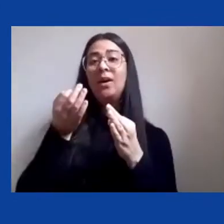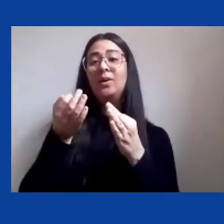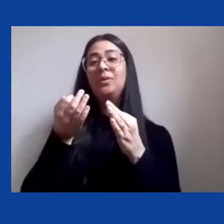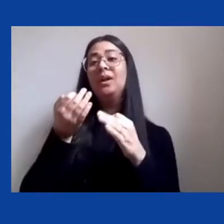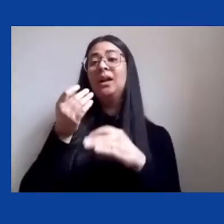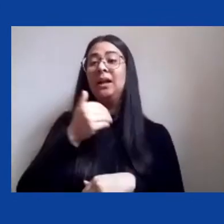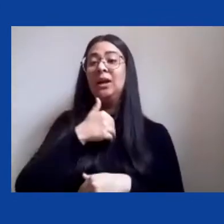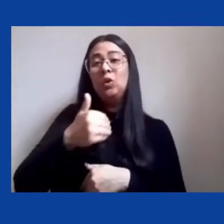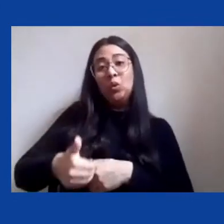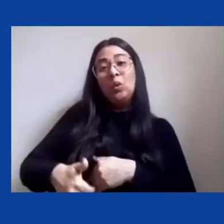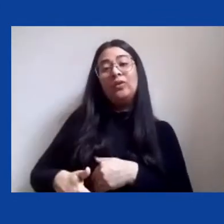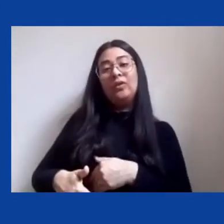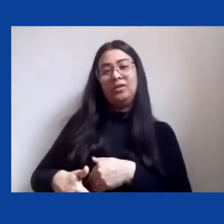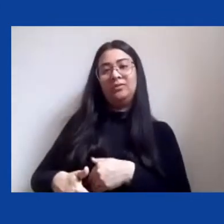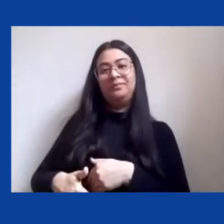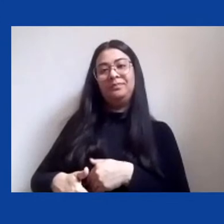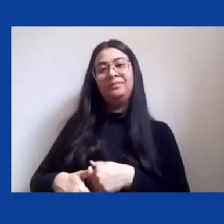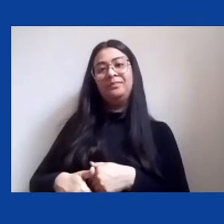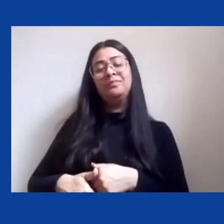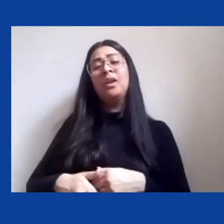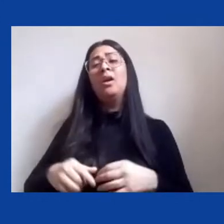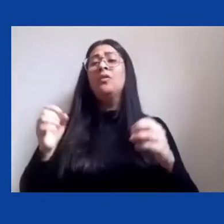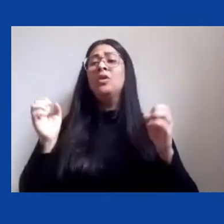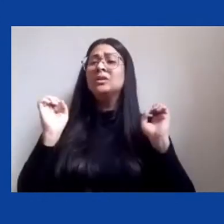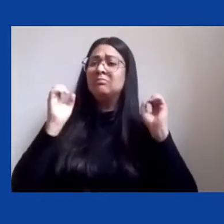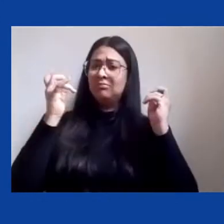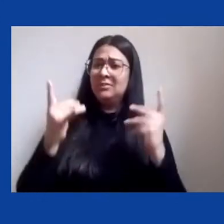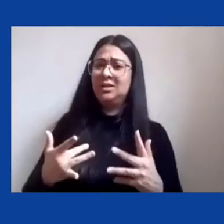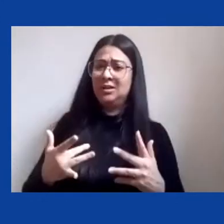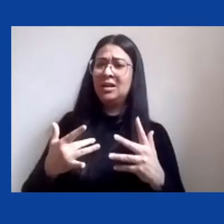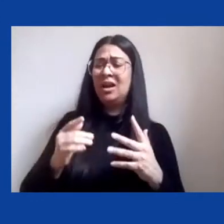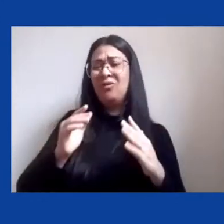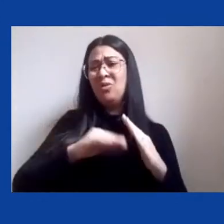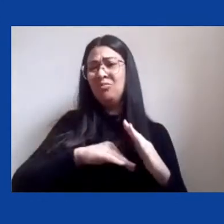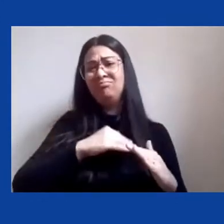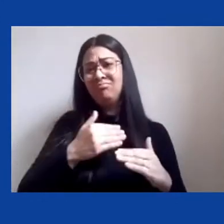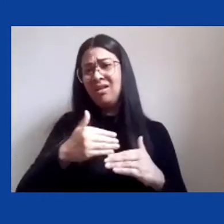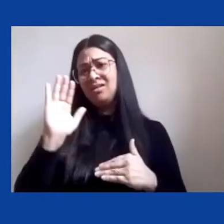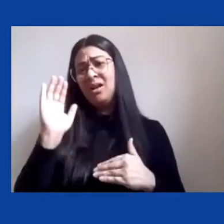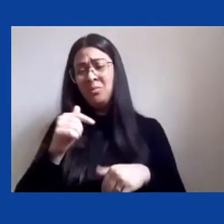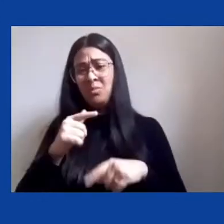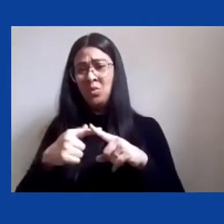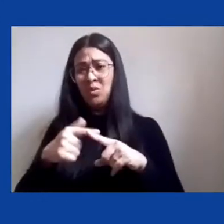os posicionamentos públicos e medidas por razões de tempo